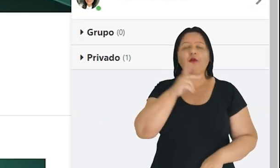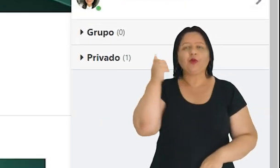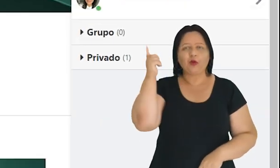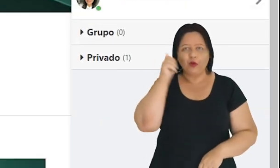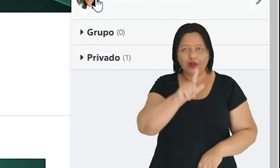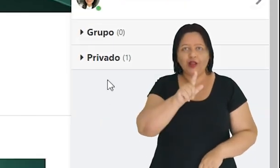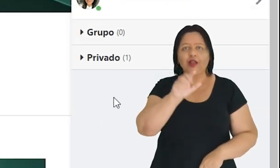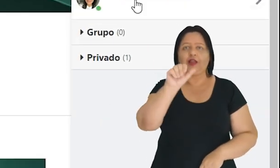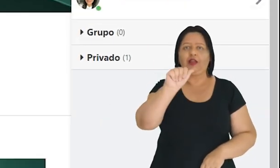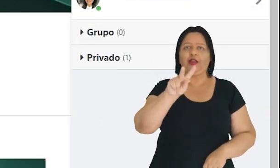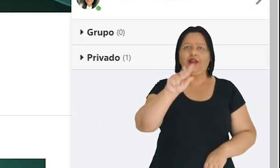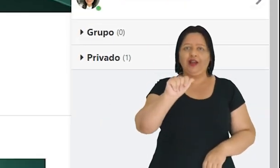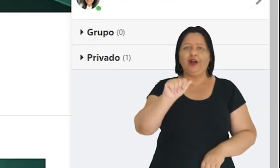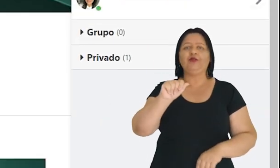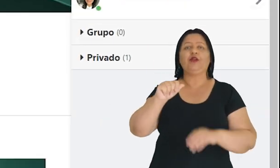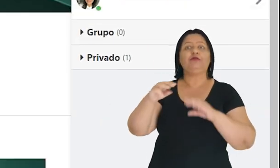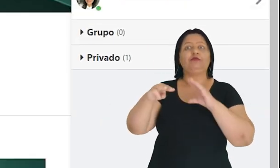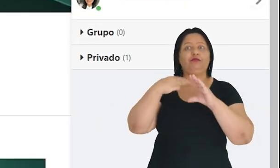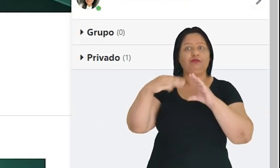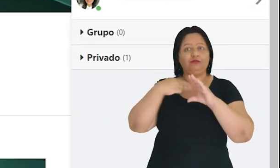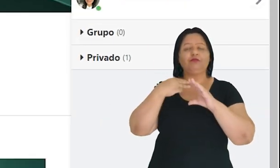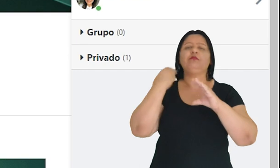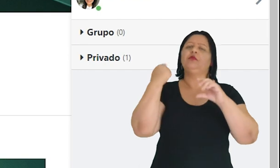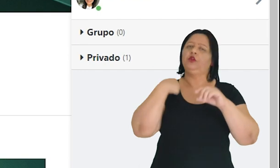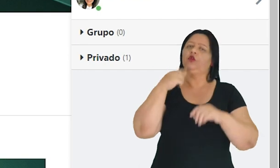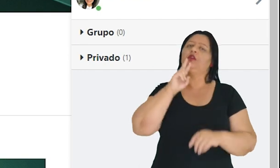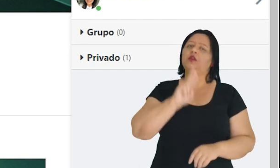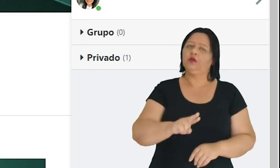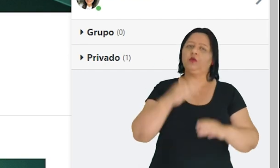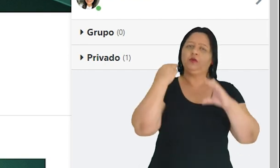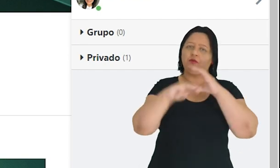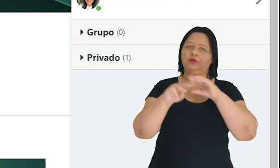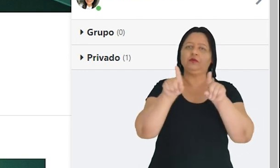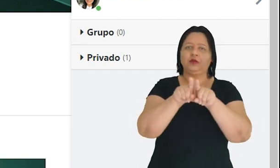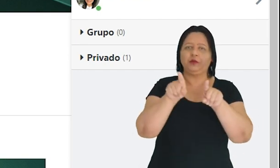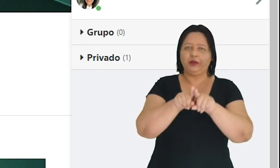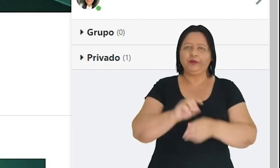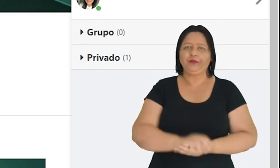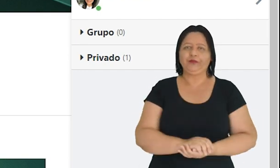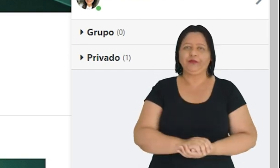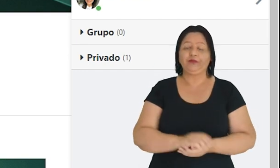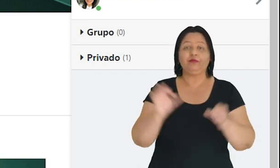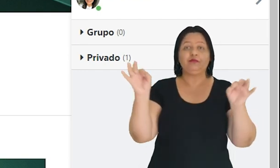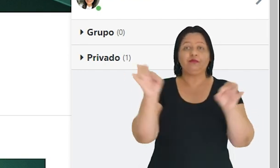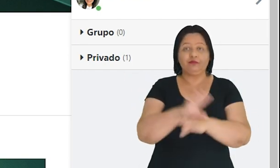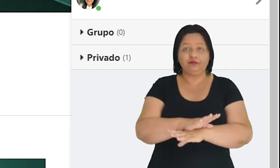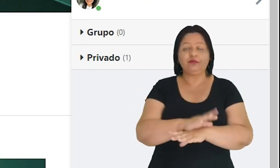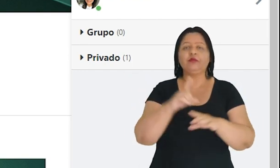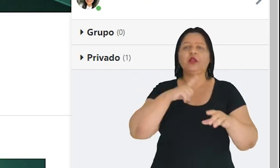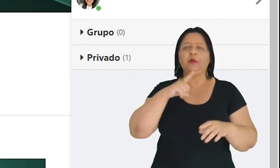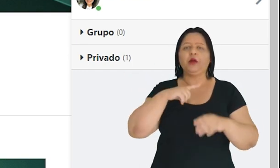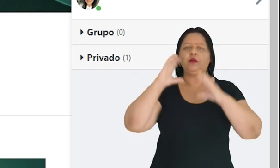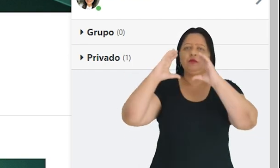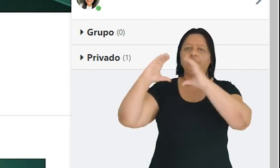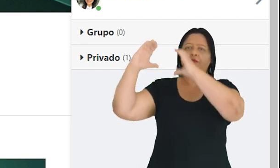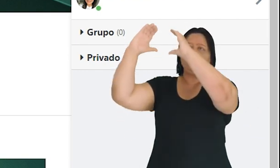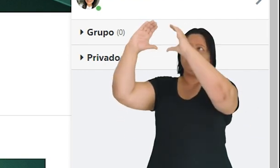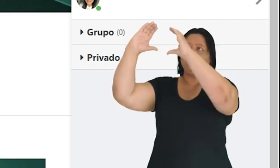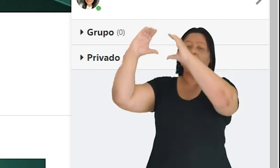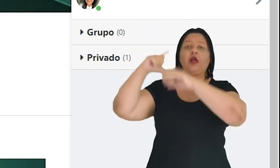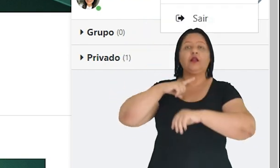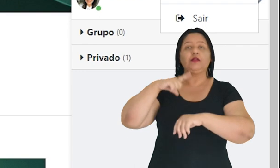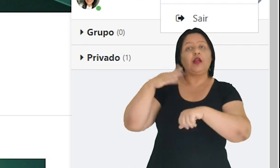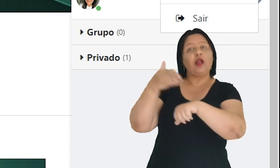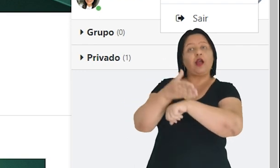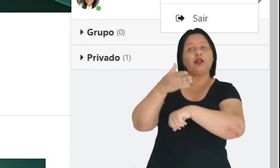terá acesso rapidamente a todas as mensagens recebidas no ambiente virtual. E aqui, por fim, à direita,